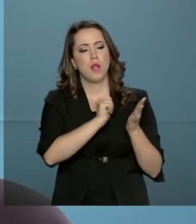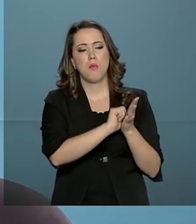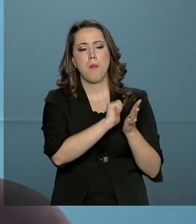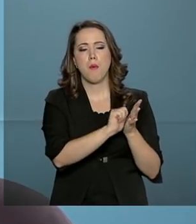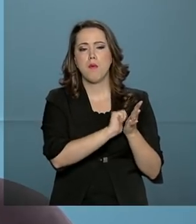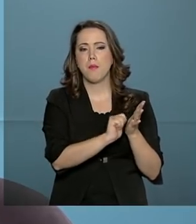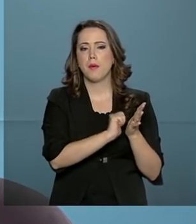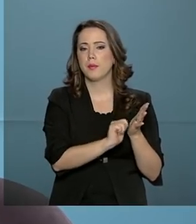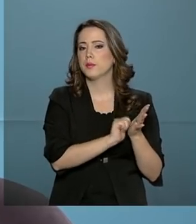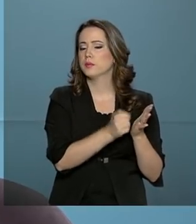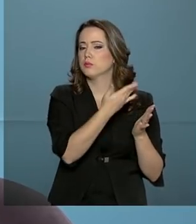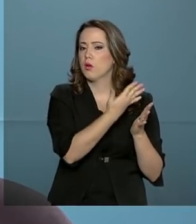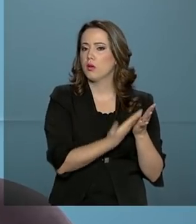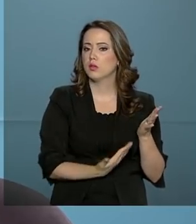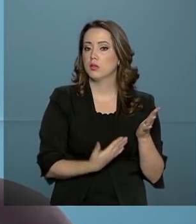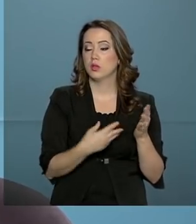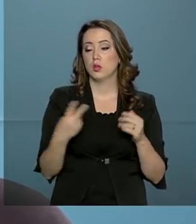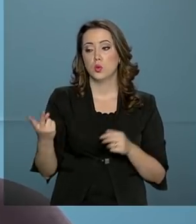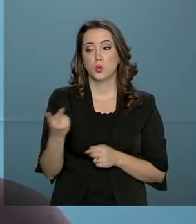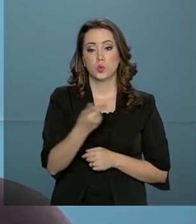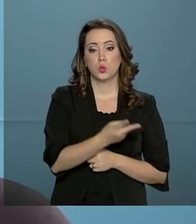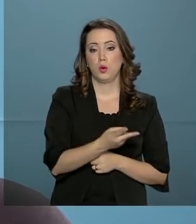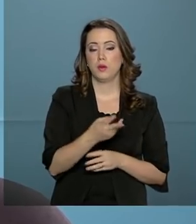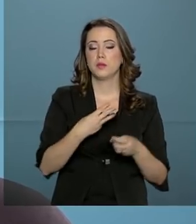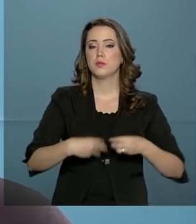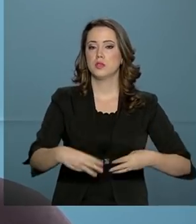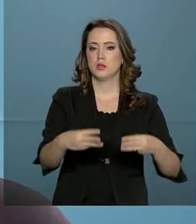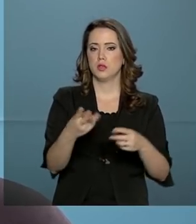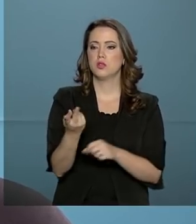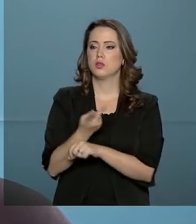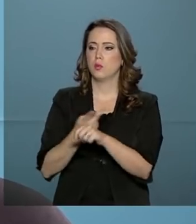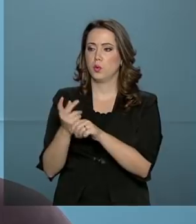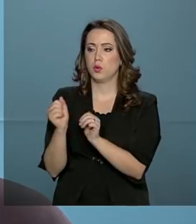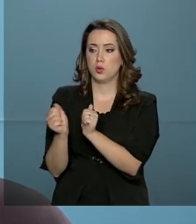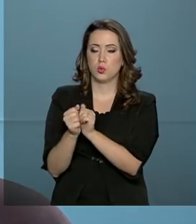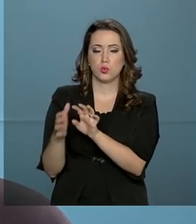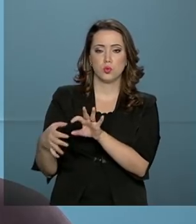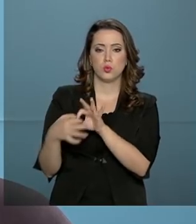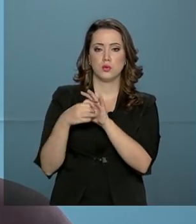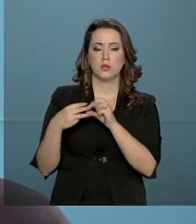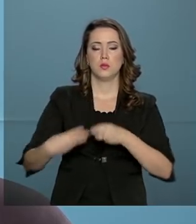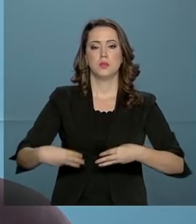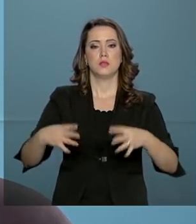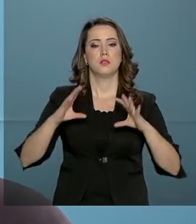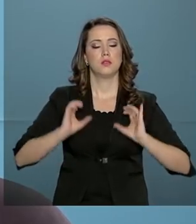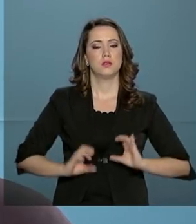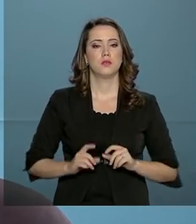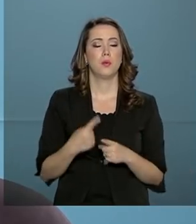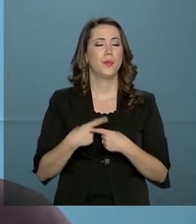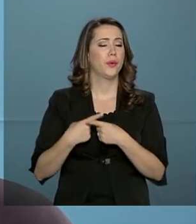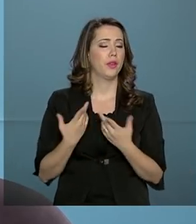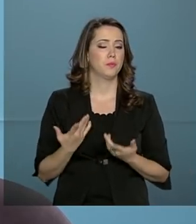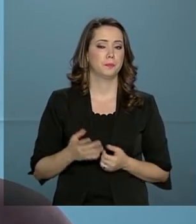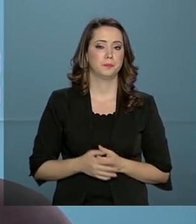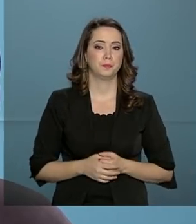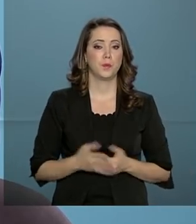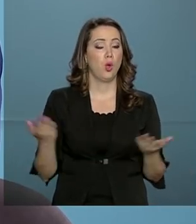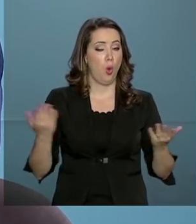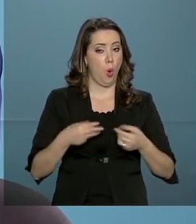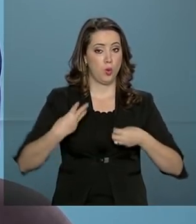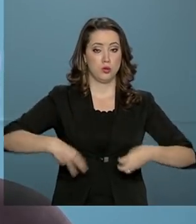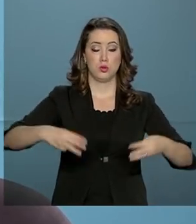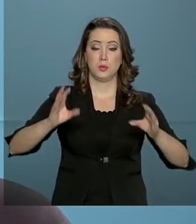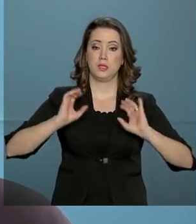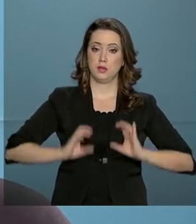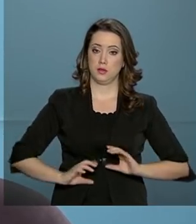texto está sendo escrito por esses dois ministérios e já estamos buscando a cidadania. Por quê? No Ministério da Cidadania hoje está lá